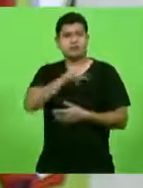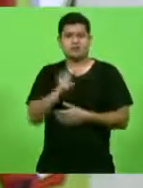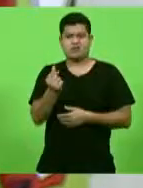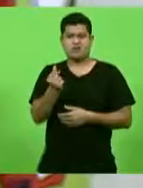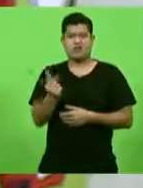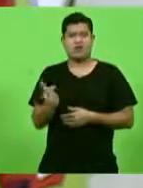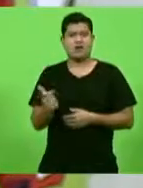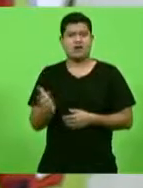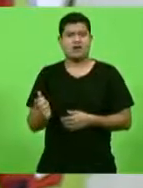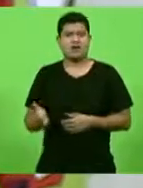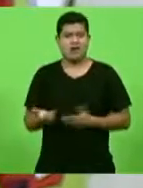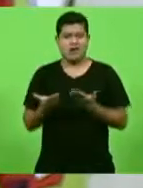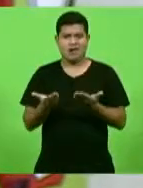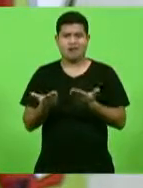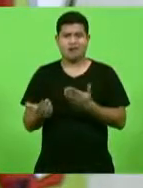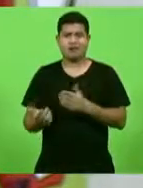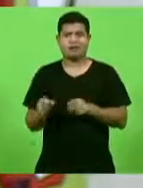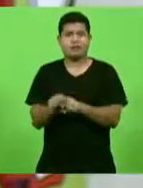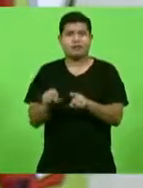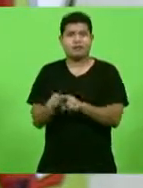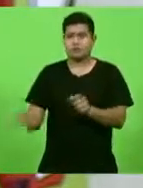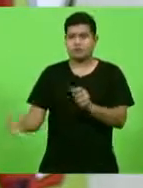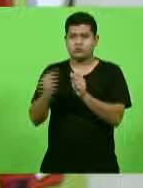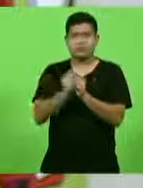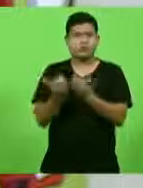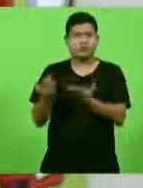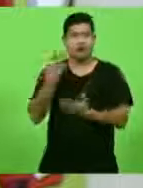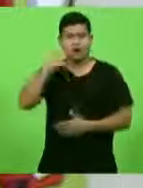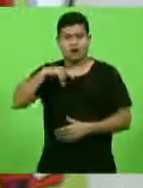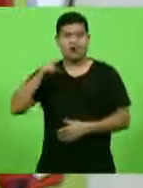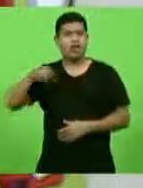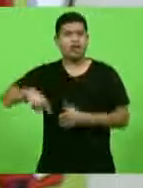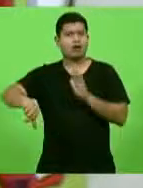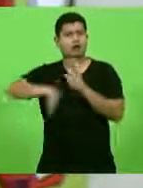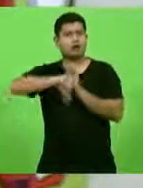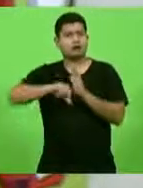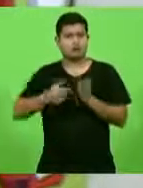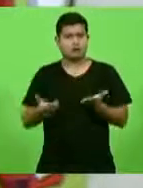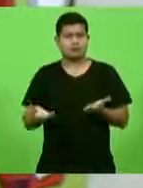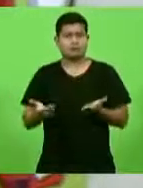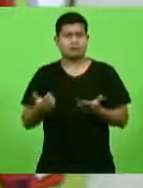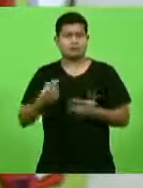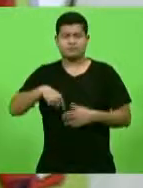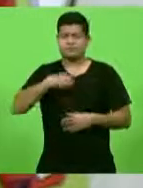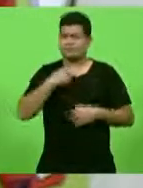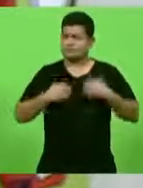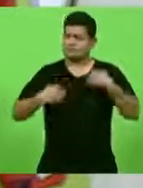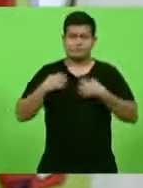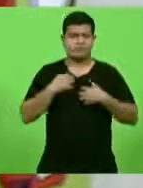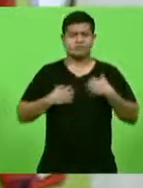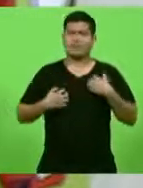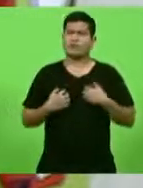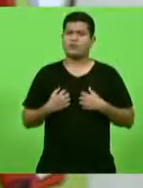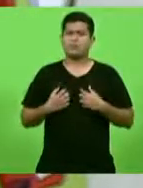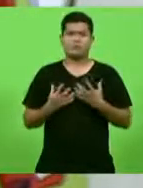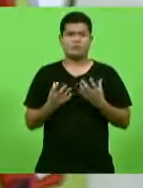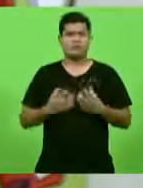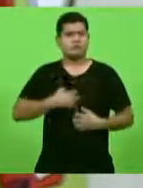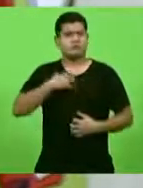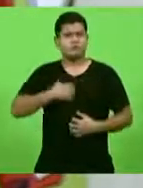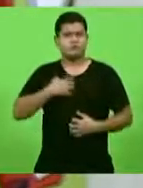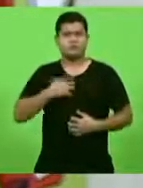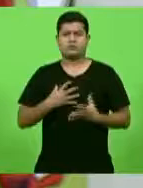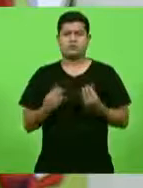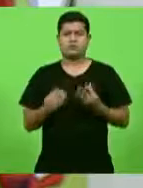leva a criança que é crime. Então, é uma coisa assim que nos deixa muito chateados e eu peço a vênia, peço a